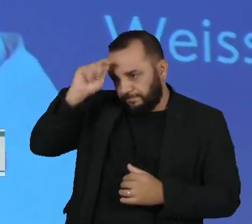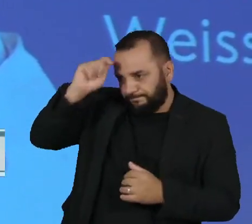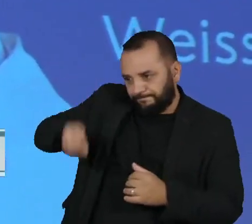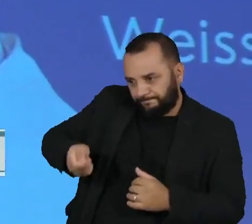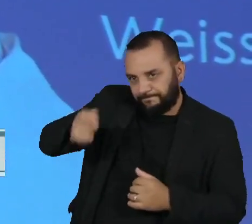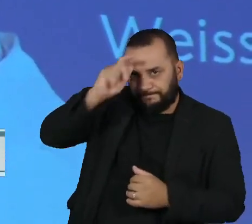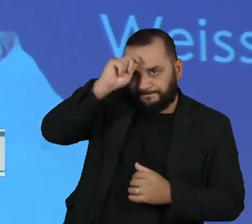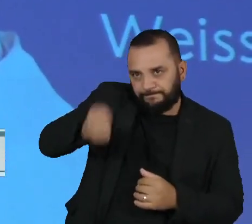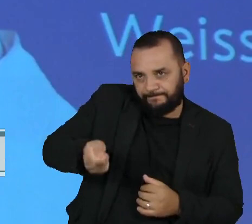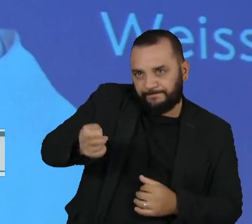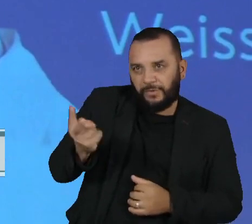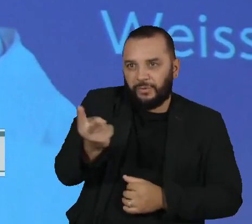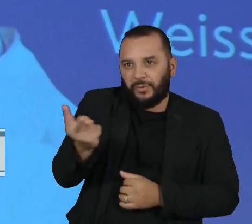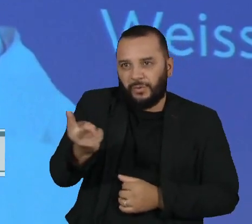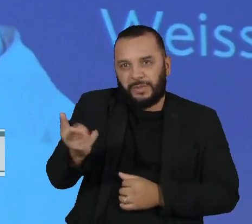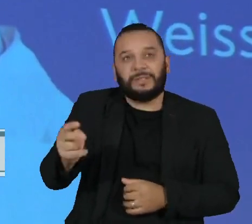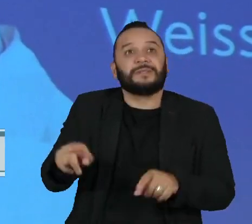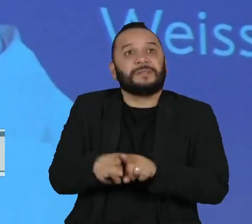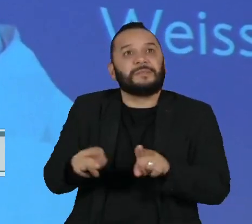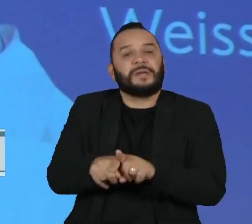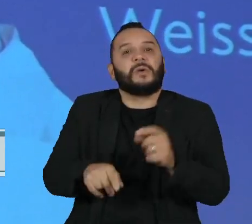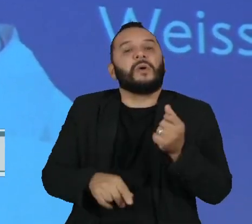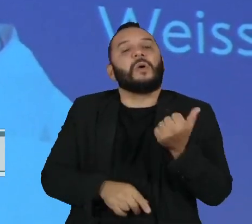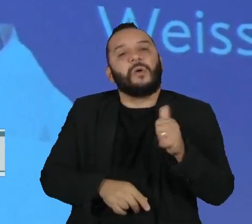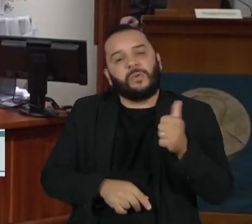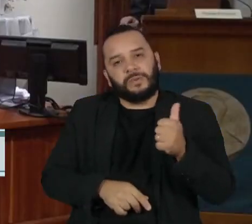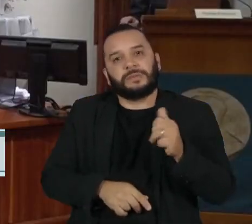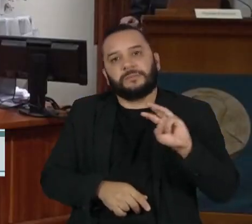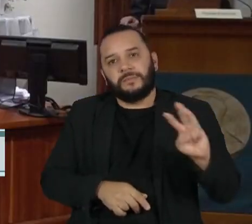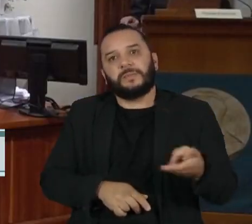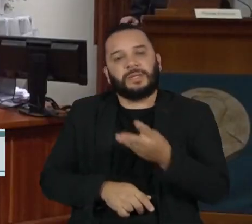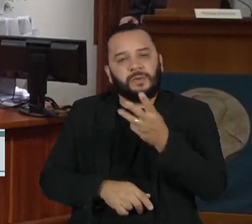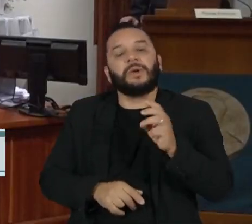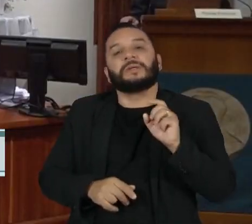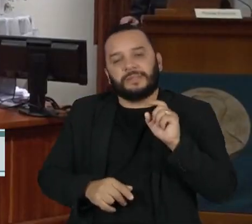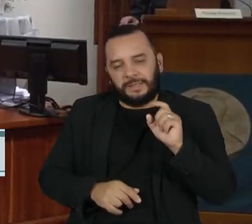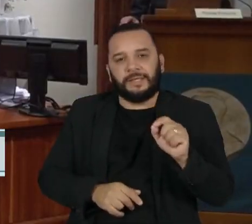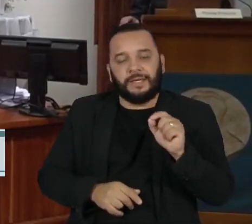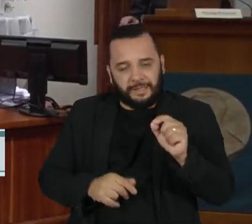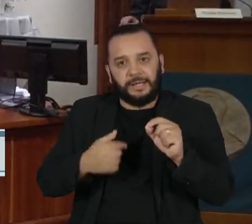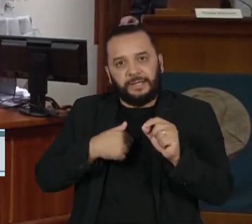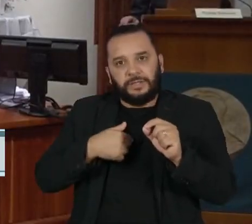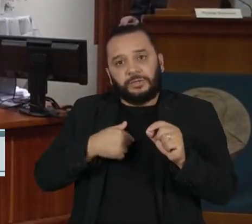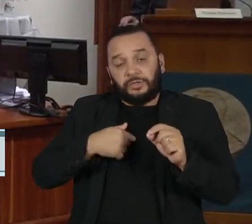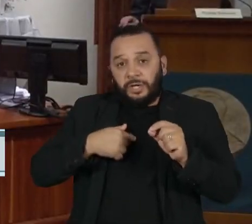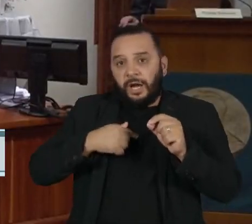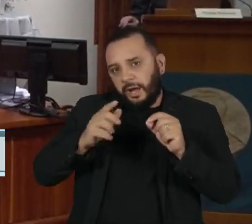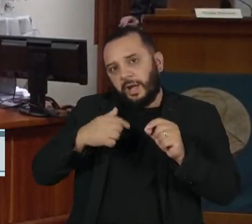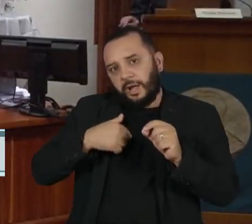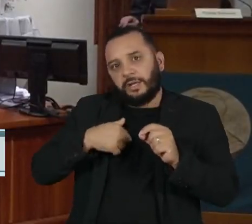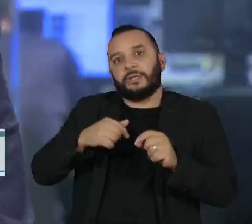cientistas recebeu 11 milhões de coroas suecas, equivalente a 5 milhões de reais. Ais? Ais? Obrigado.